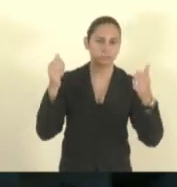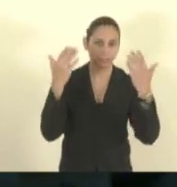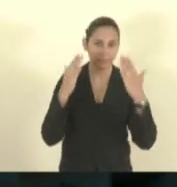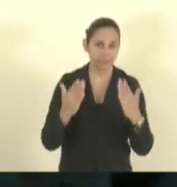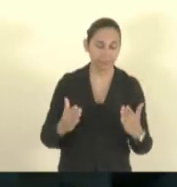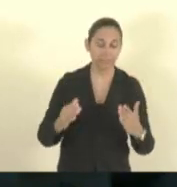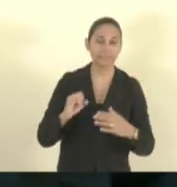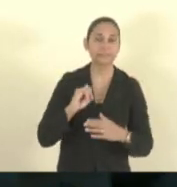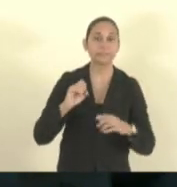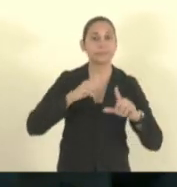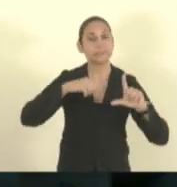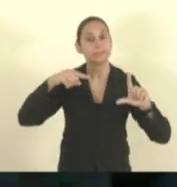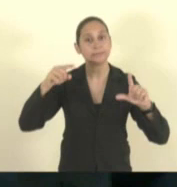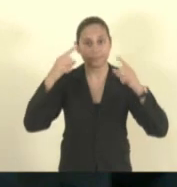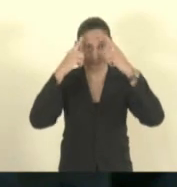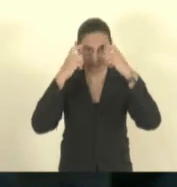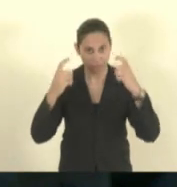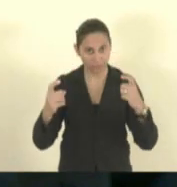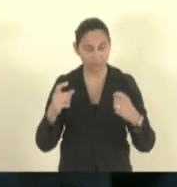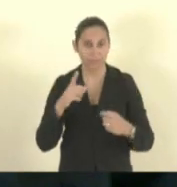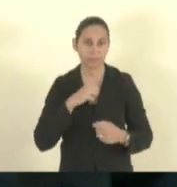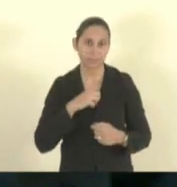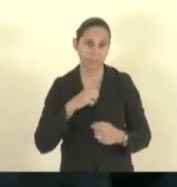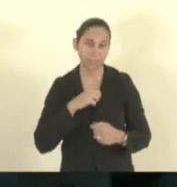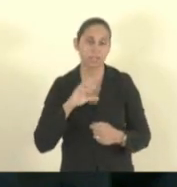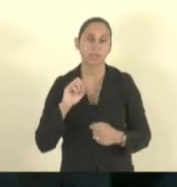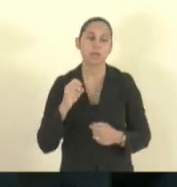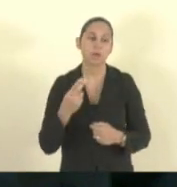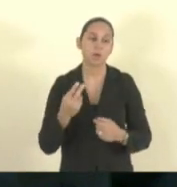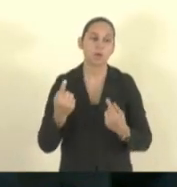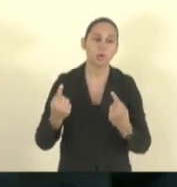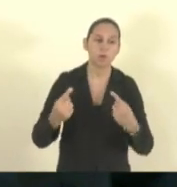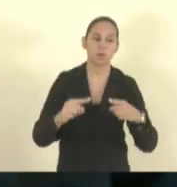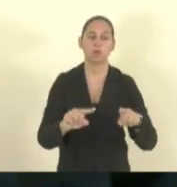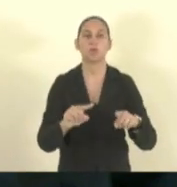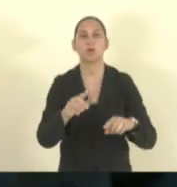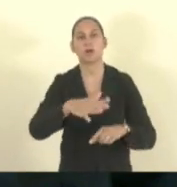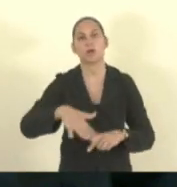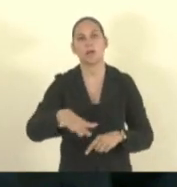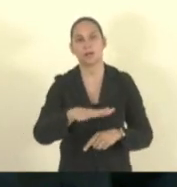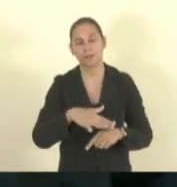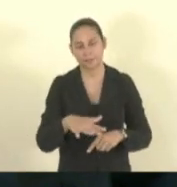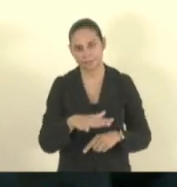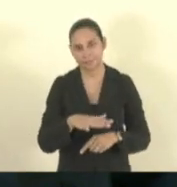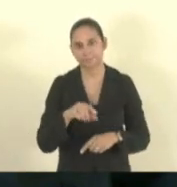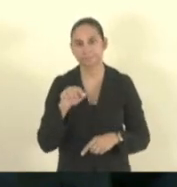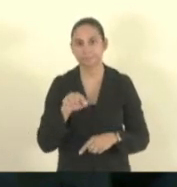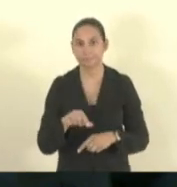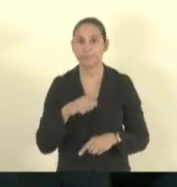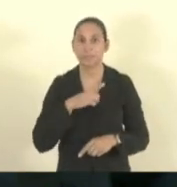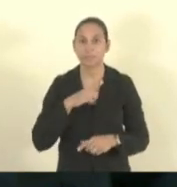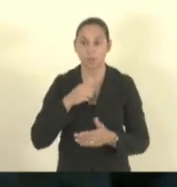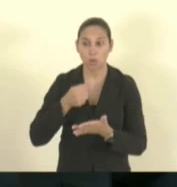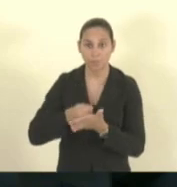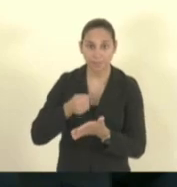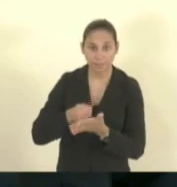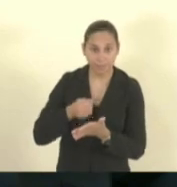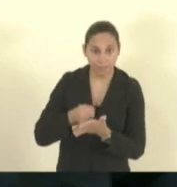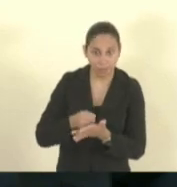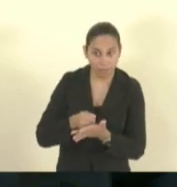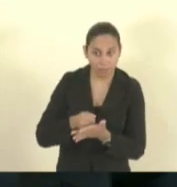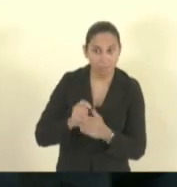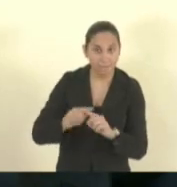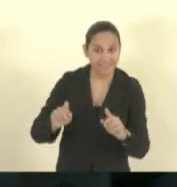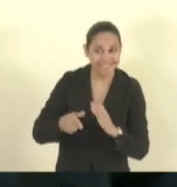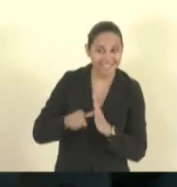violência e com os casos de ameaça à segurança pública da região. Então, ele inclui a obrigatoriedade, mas ele fala que antes